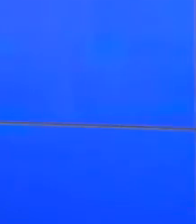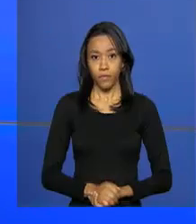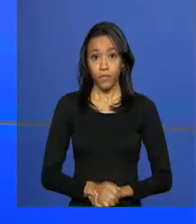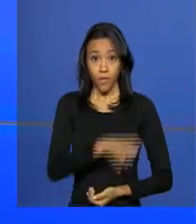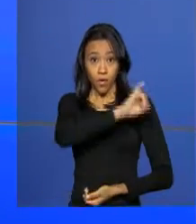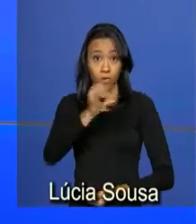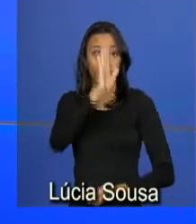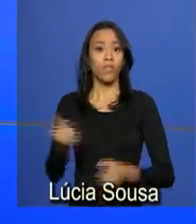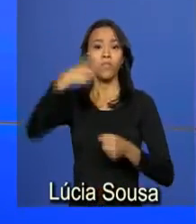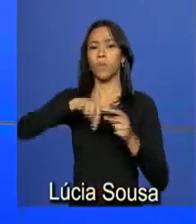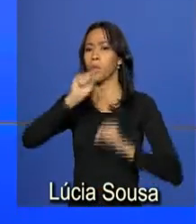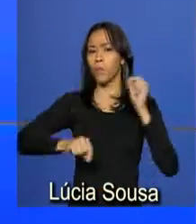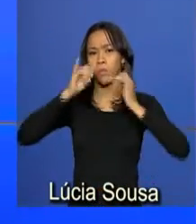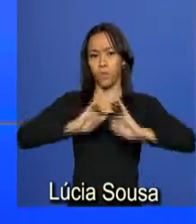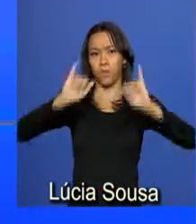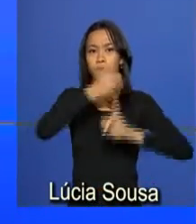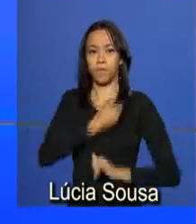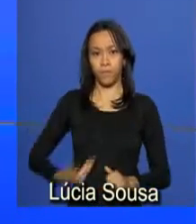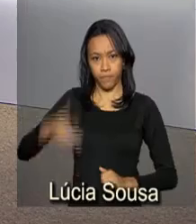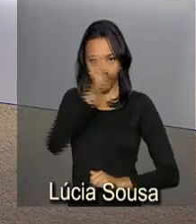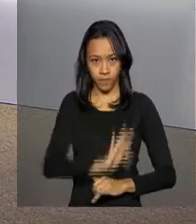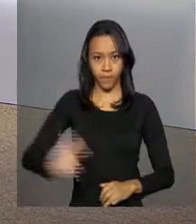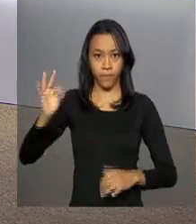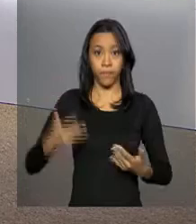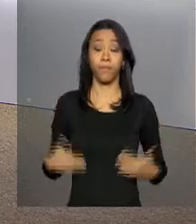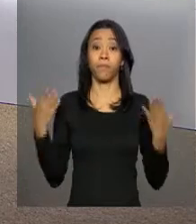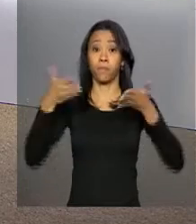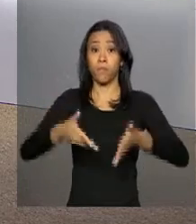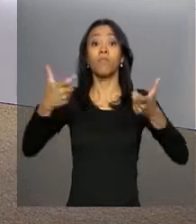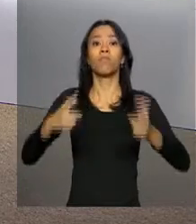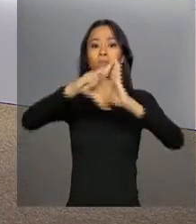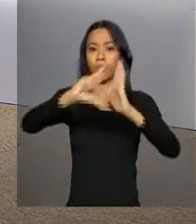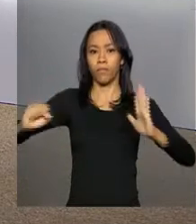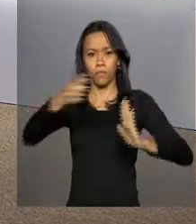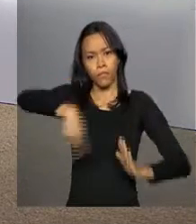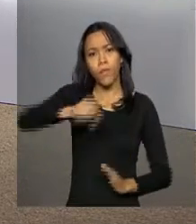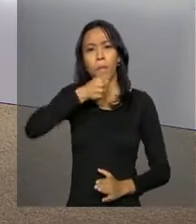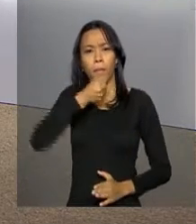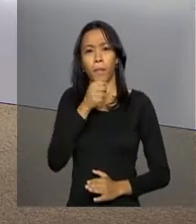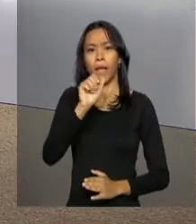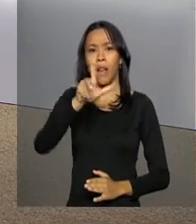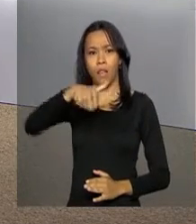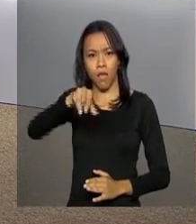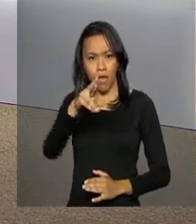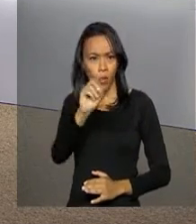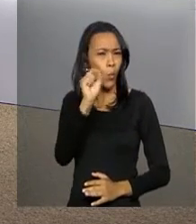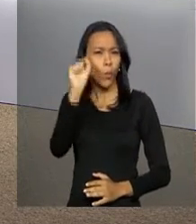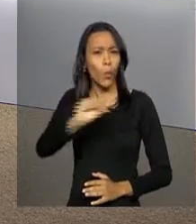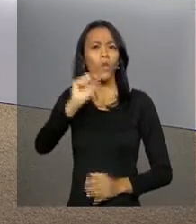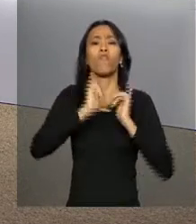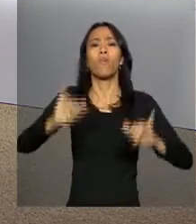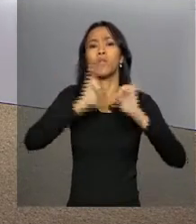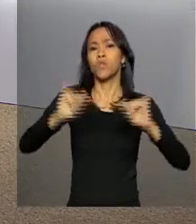Olá, voltamos com as notícias do governo federal. Do Palácio do Planalto, o repórter Leandro Alarcón traz informações sobre o dia